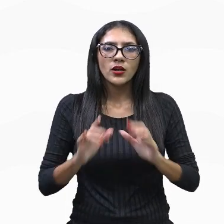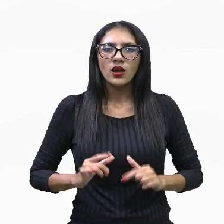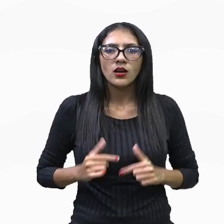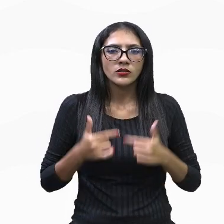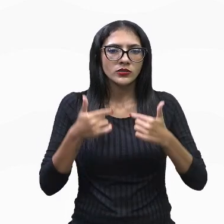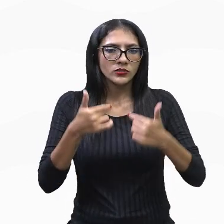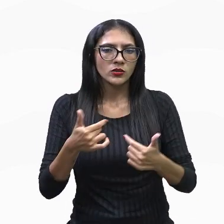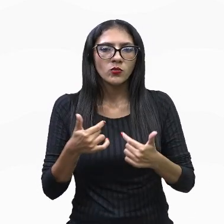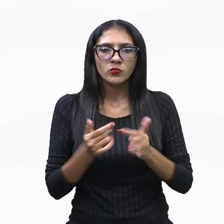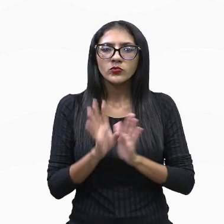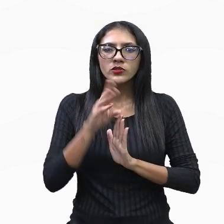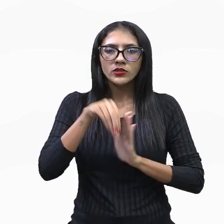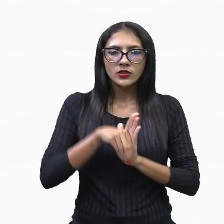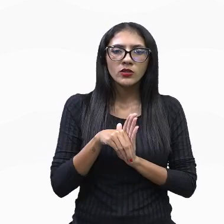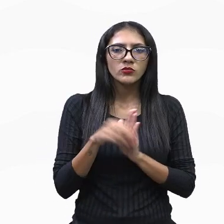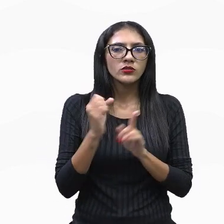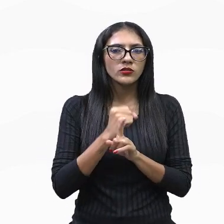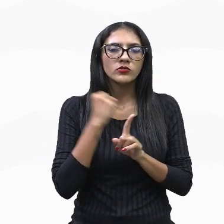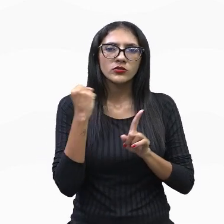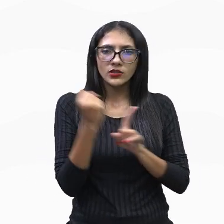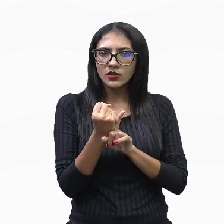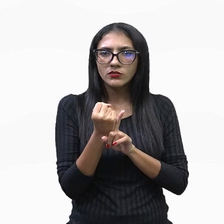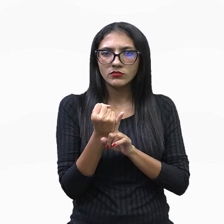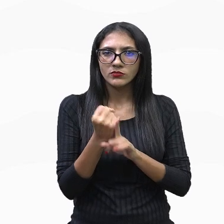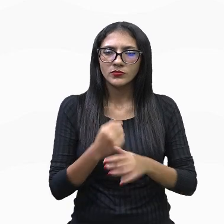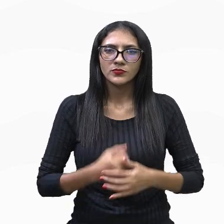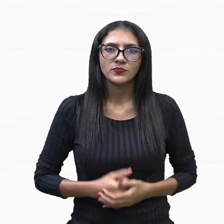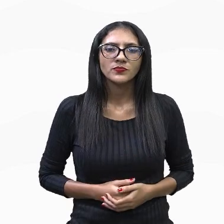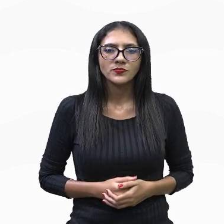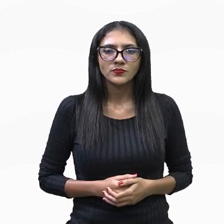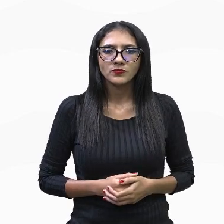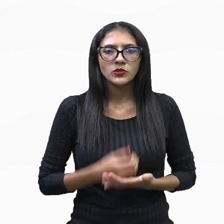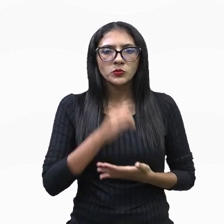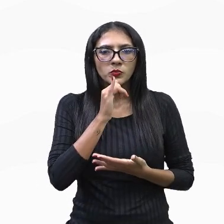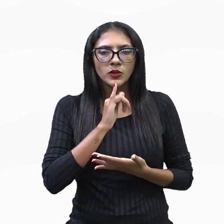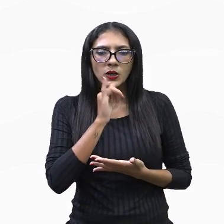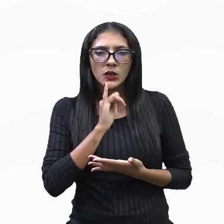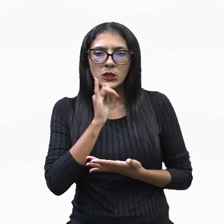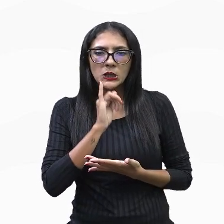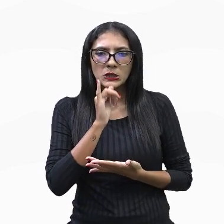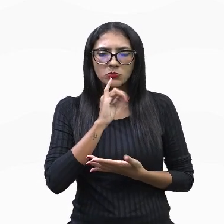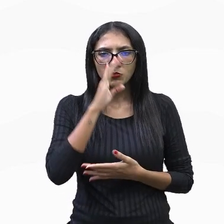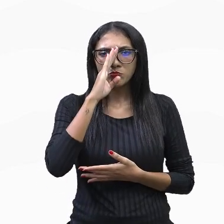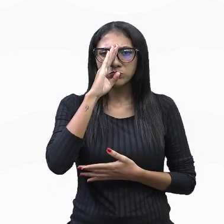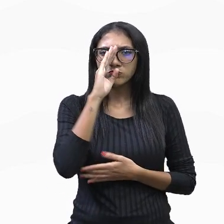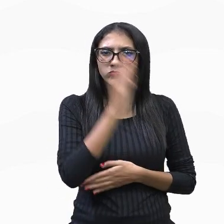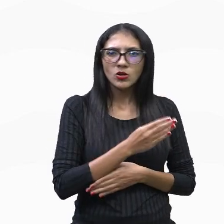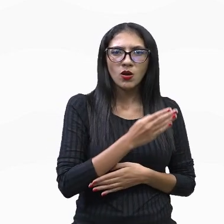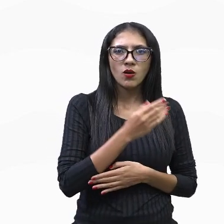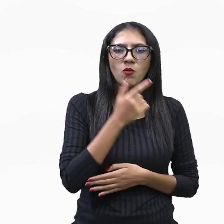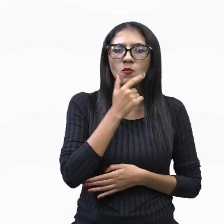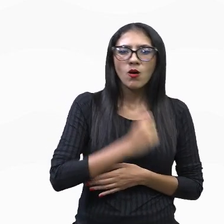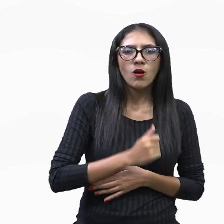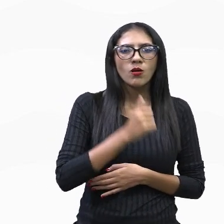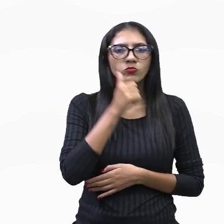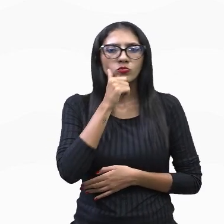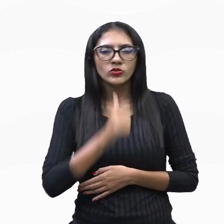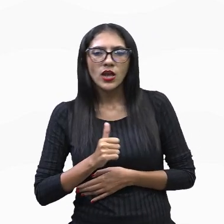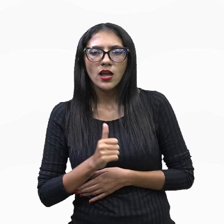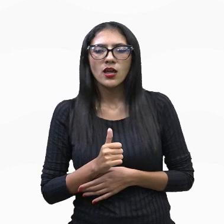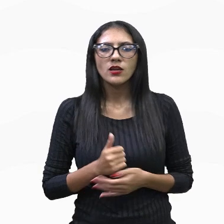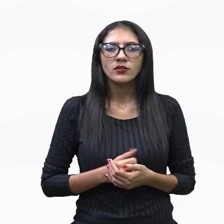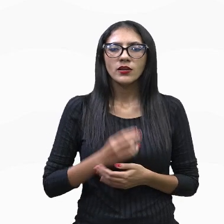sexuais existentes em nossa sociedade, tais como os heterossexuais, homossexuais,